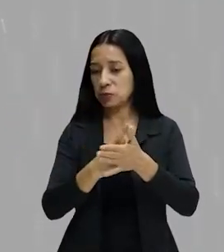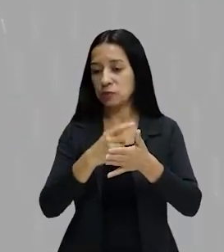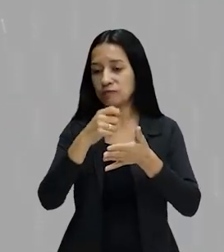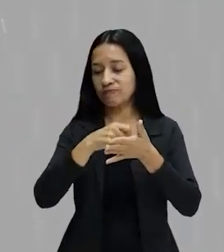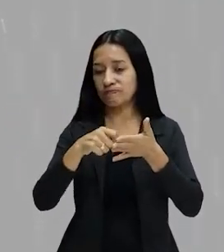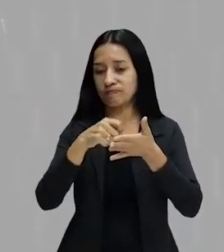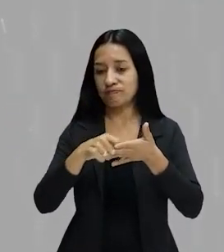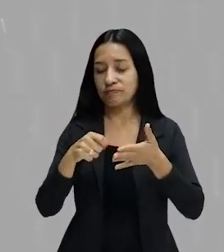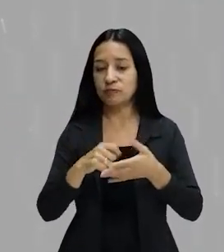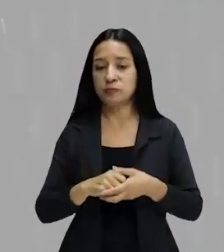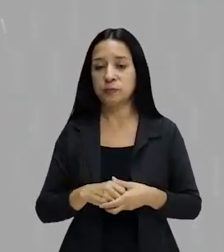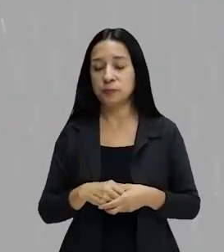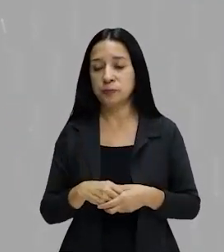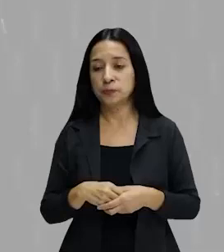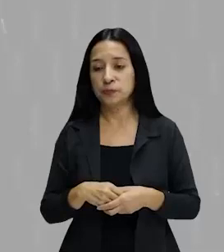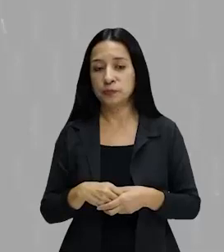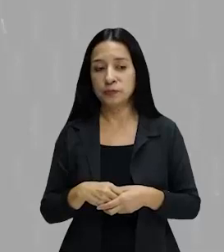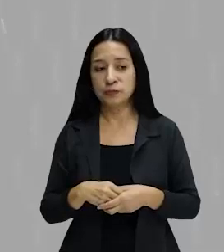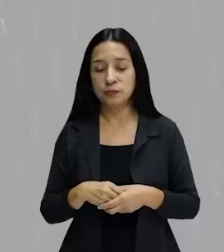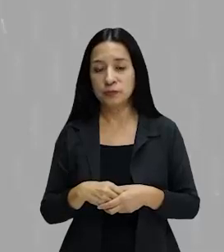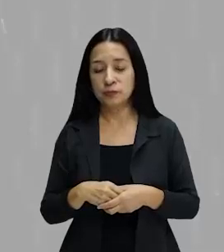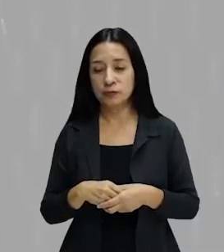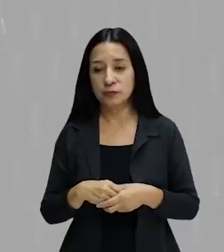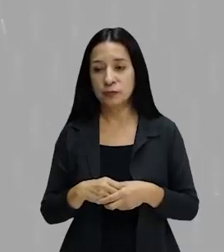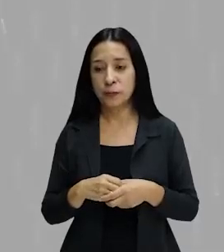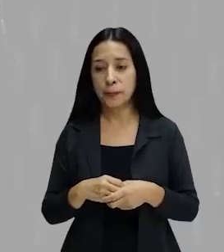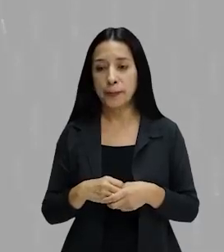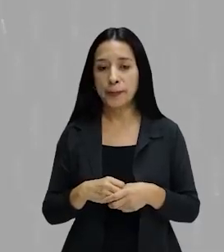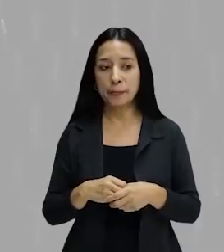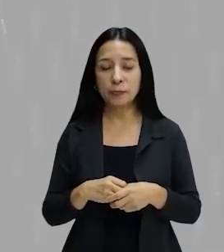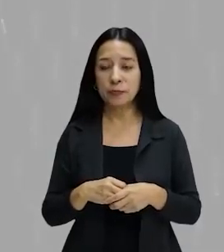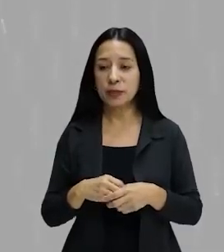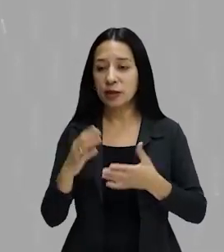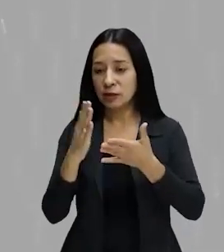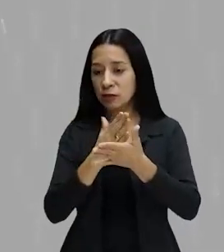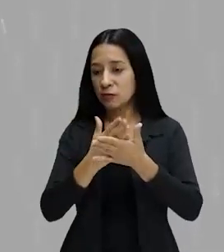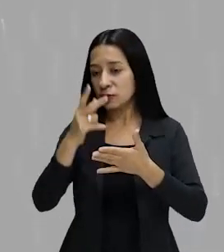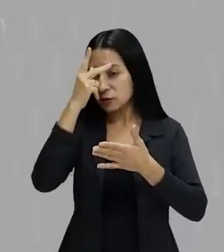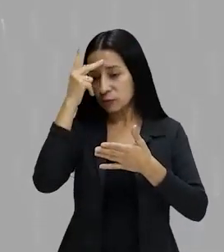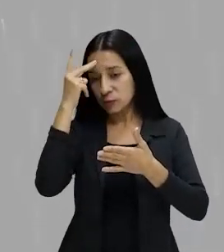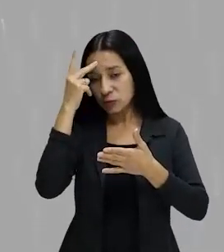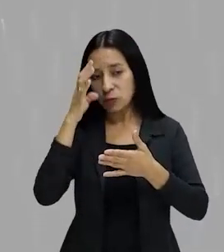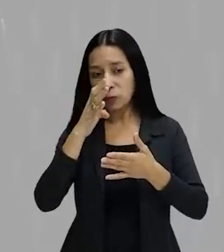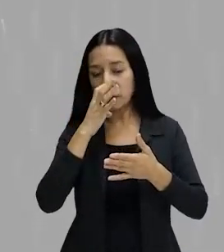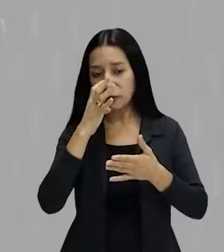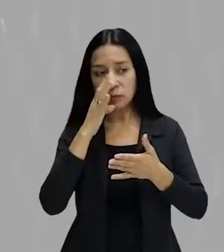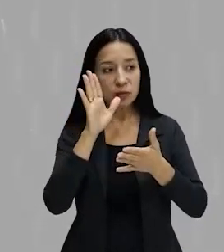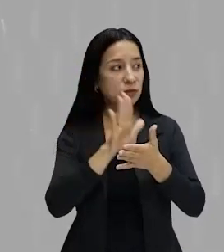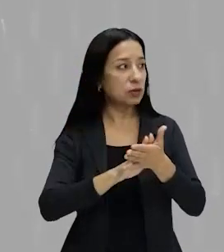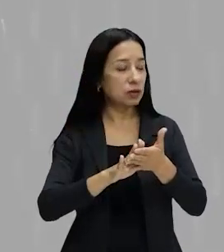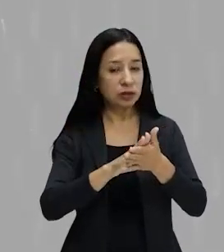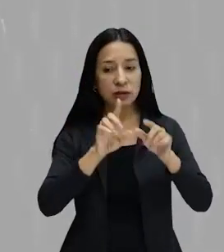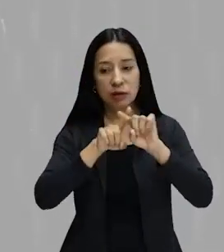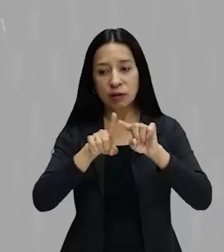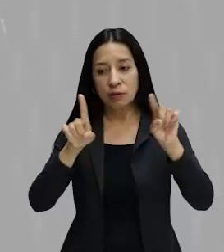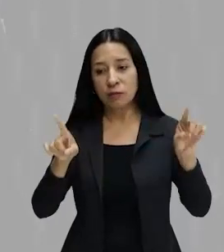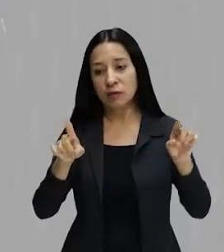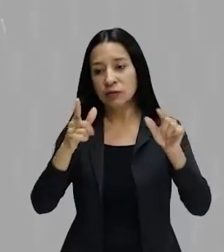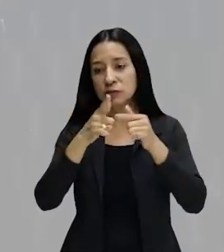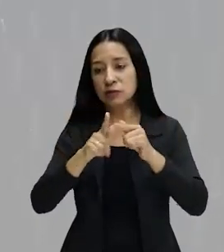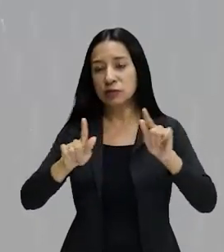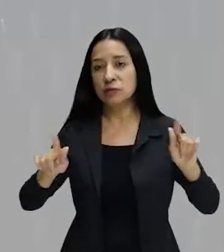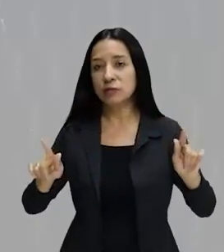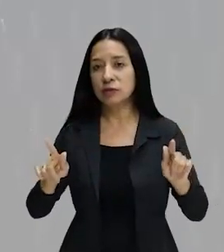situações de grande repercussão nacional. E talvez as pessoas nem tenham percebido. Mas os gramáticos, os